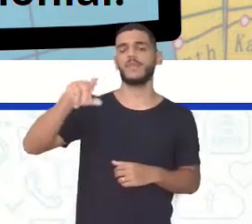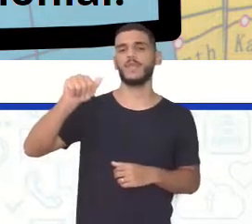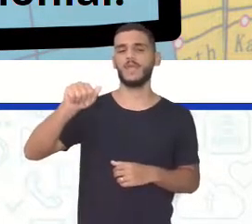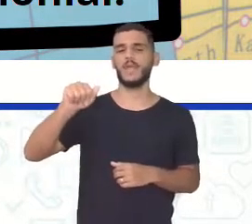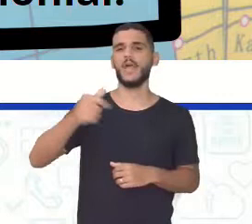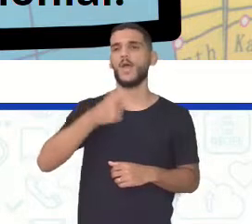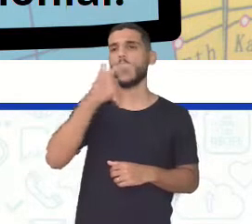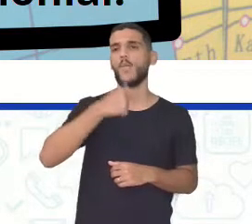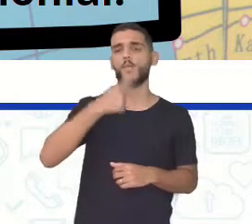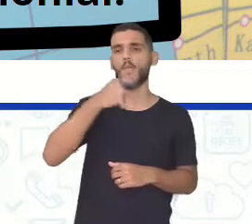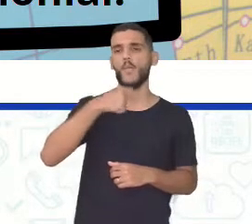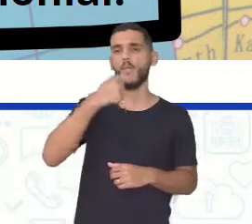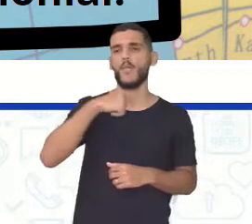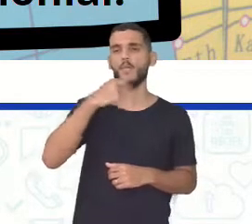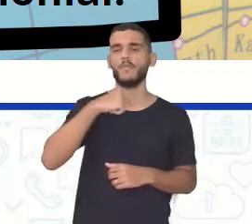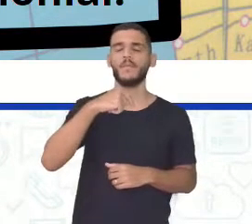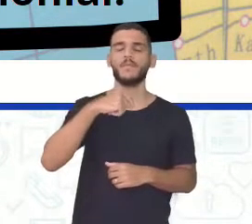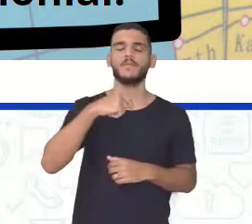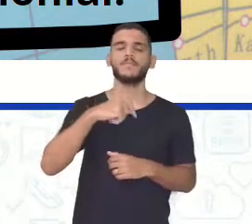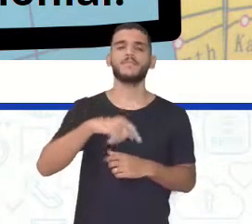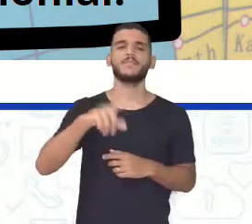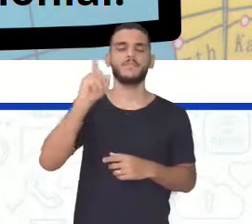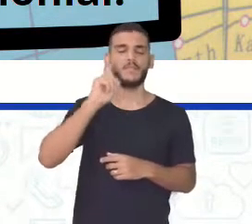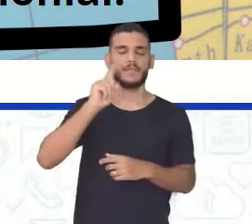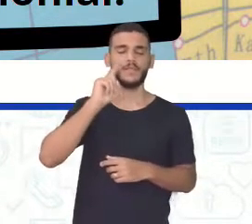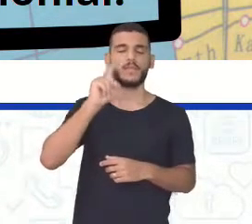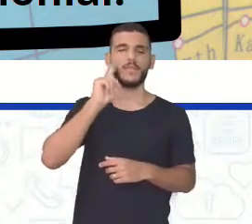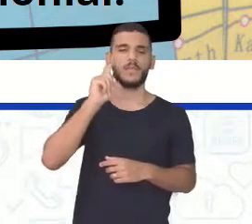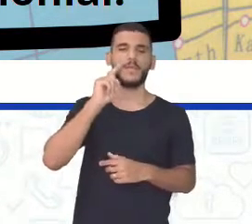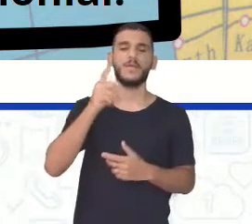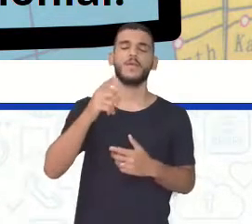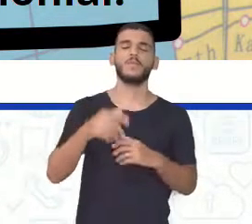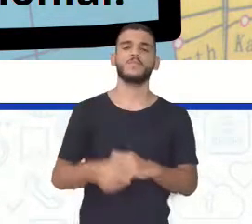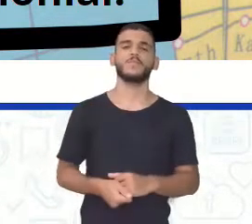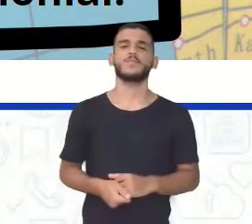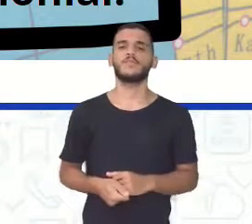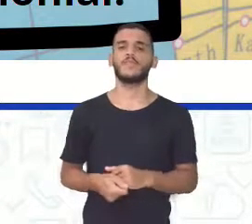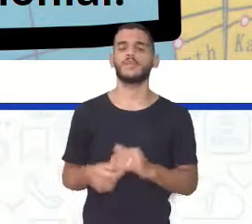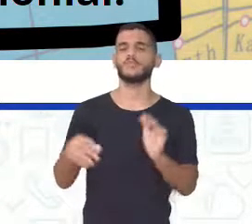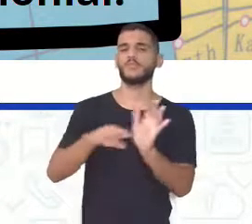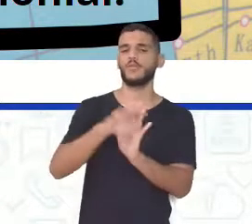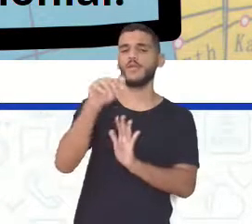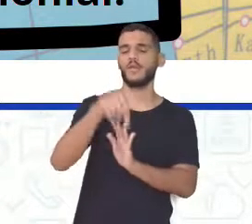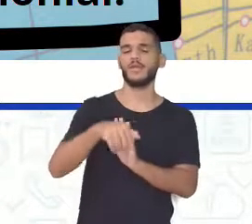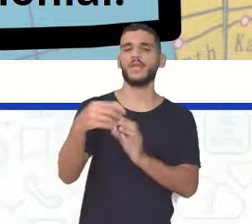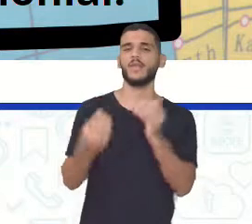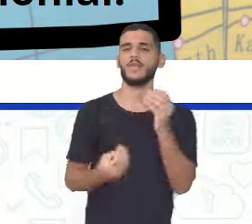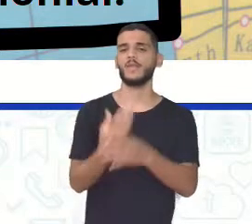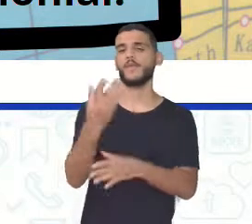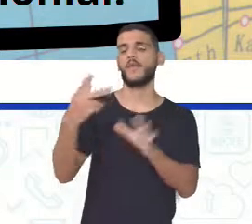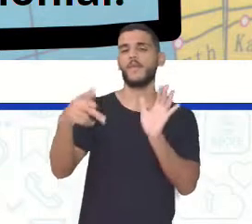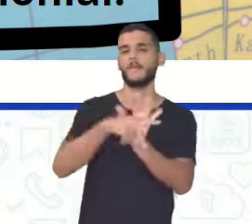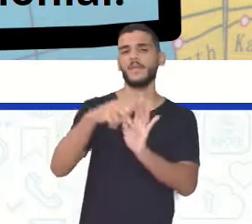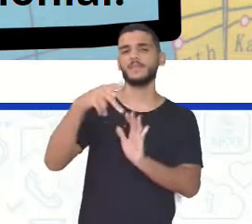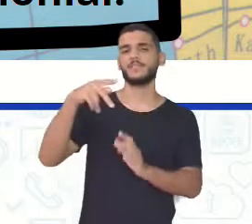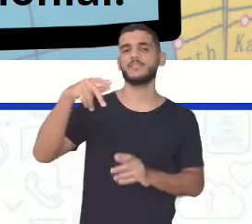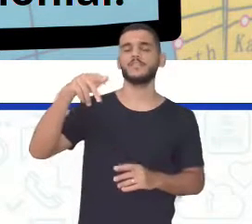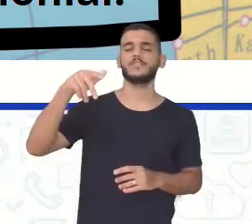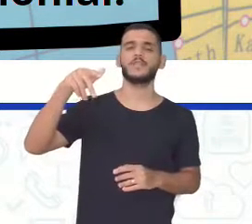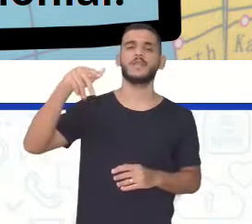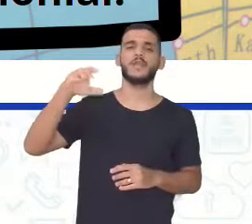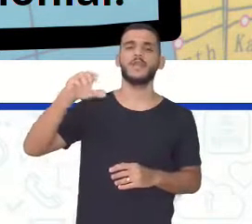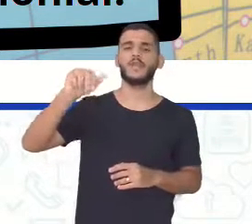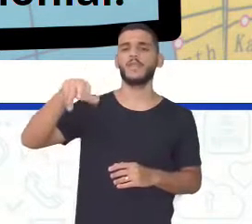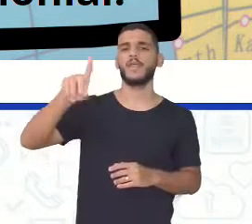John Cabot Mas o nome dele é Giovanni Caboto Chegou e fundou ali Quebec No Canadá